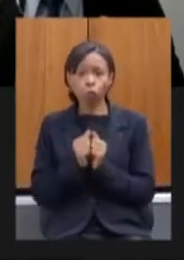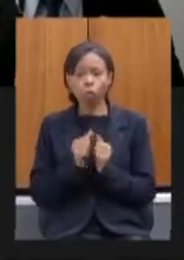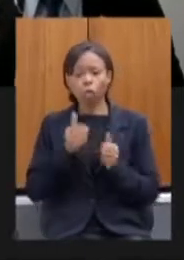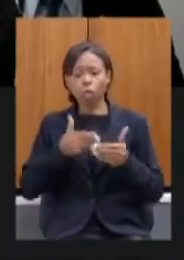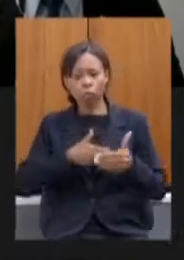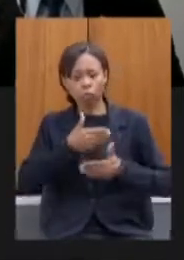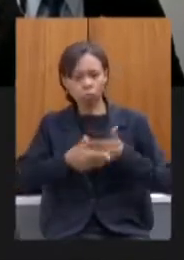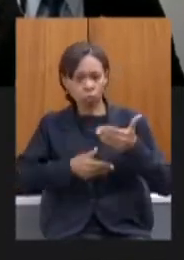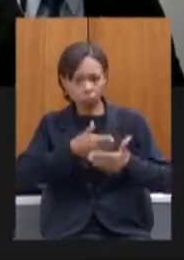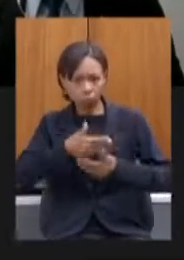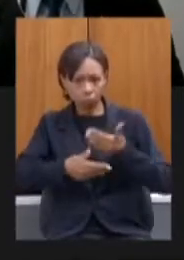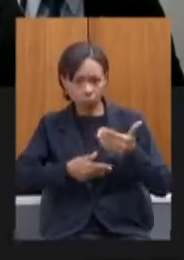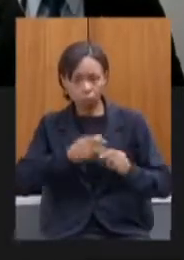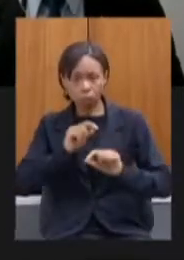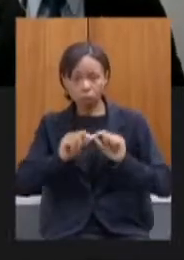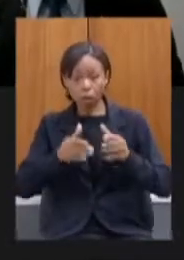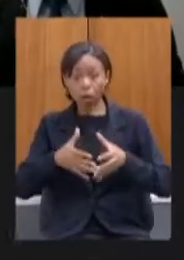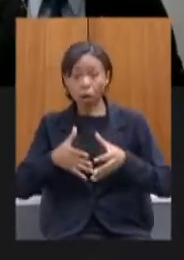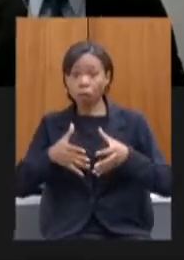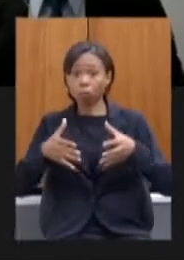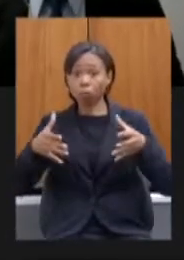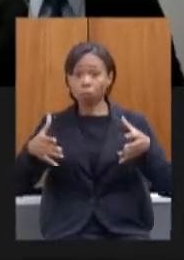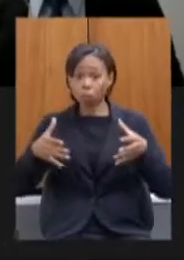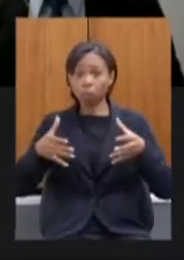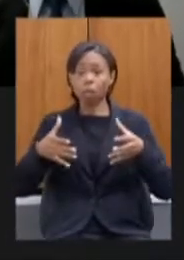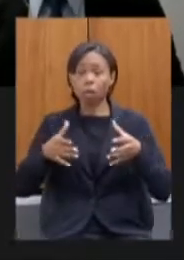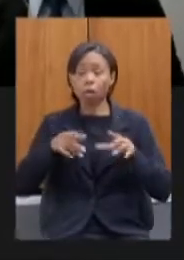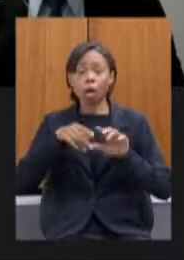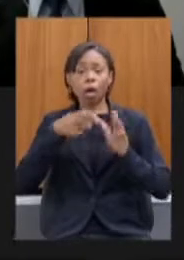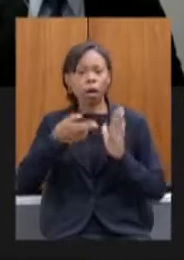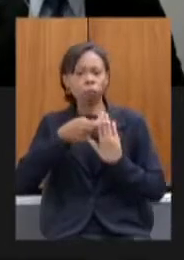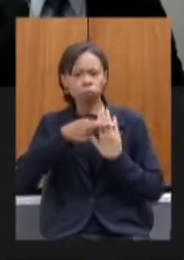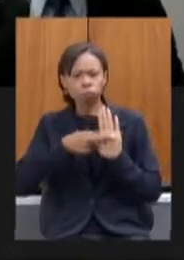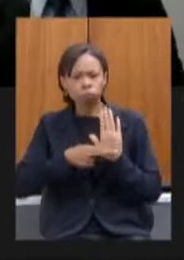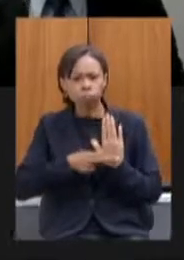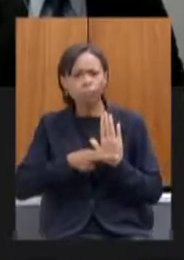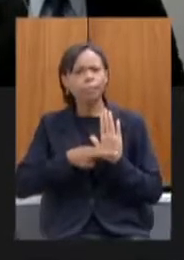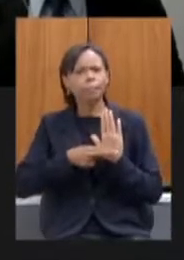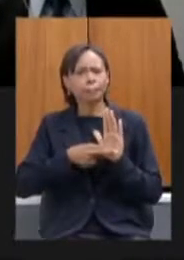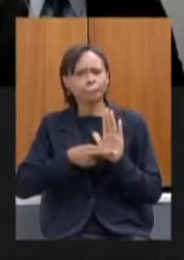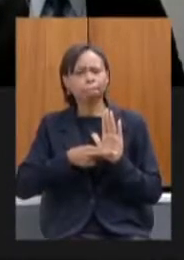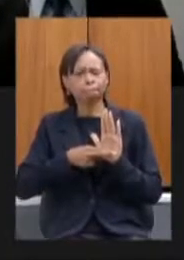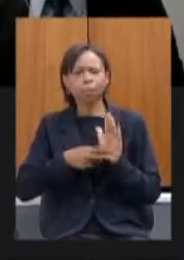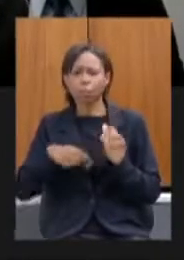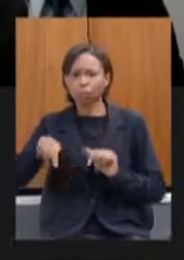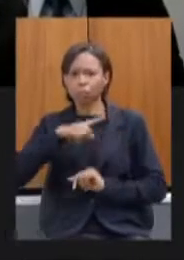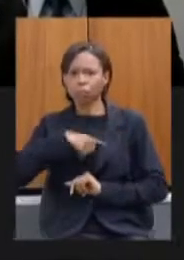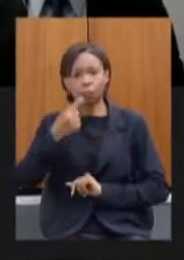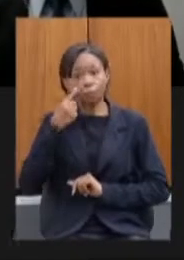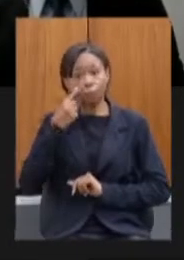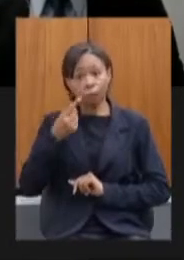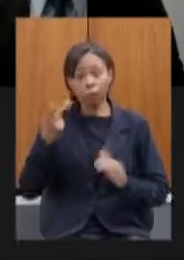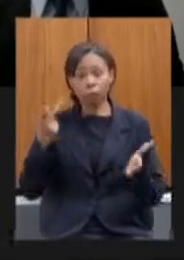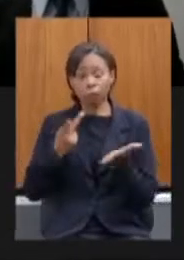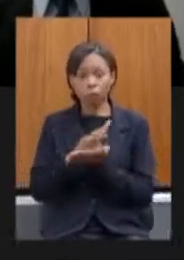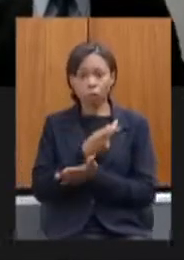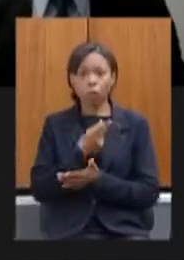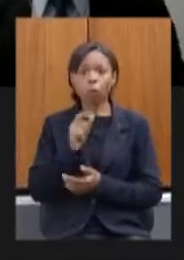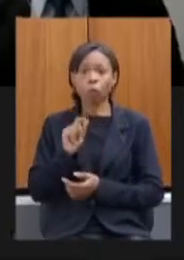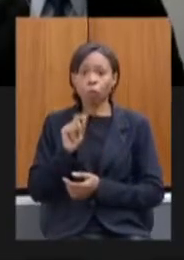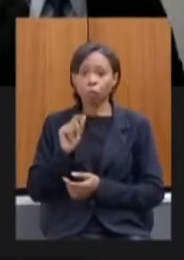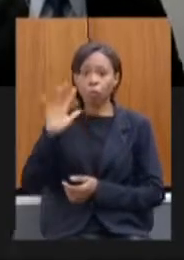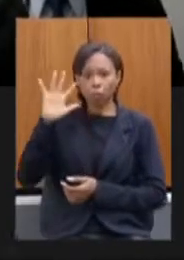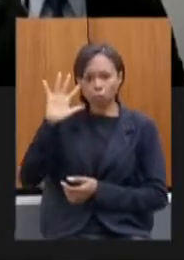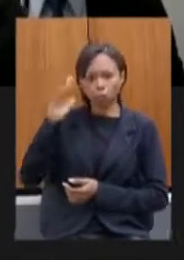a expansão da autorregularização espontânea a gente viu isso acontecendo o quanto que isso trouxe de